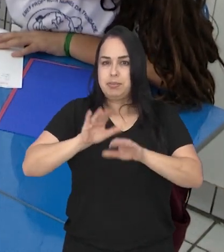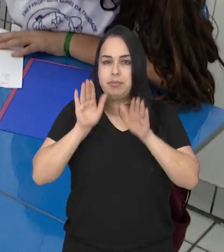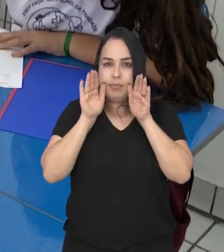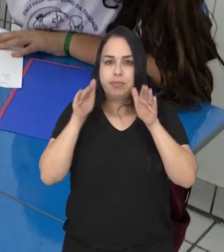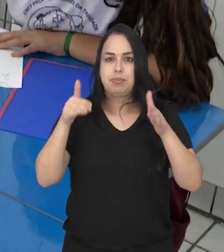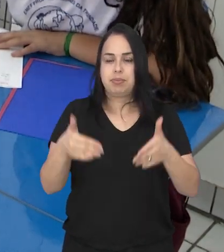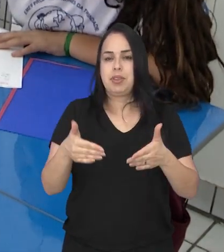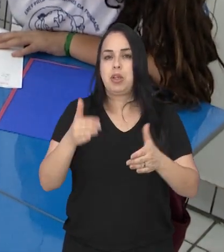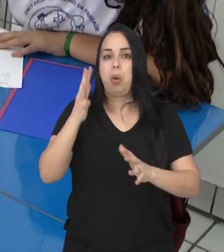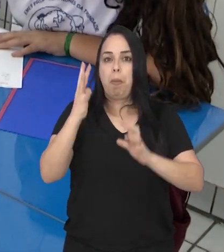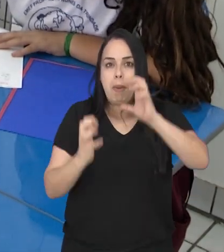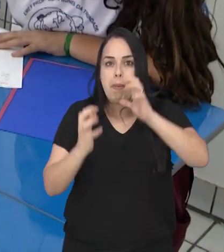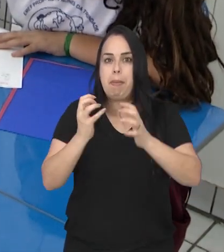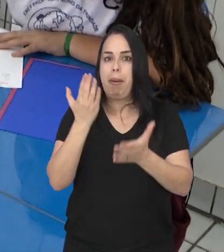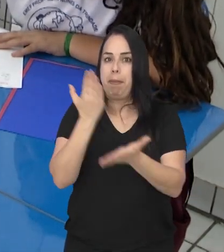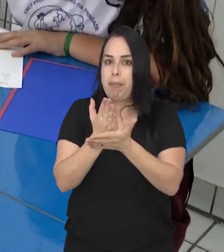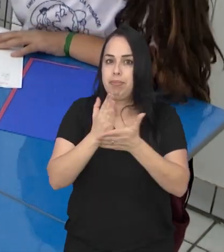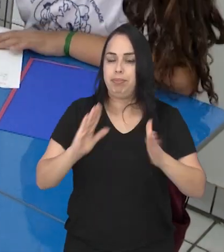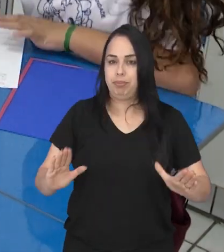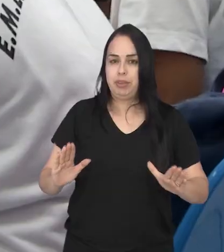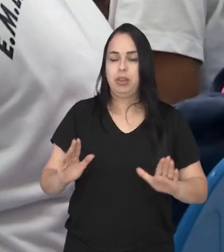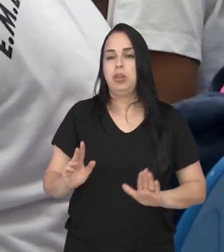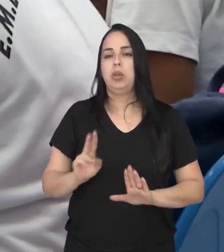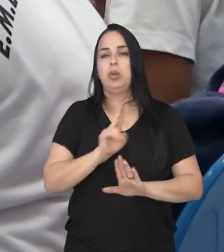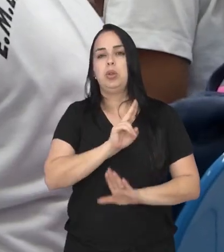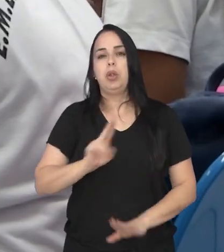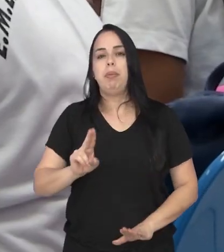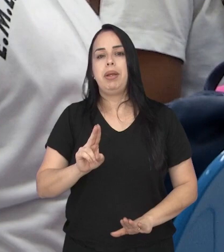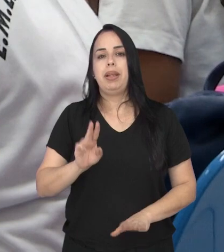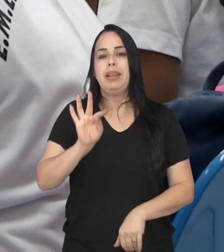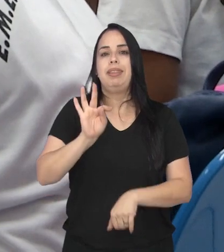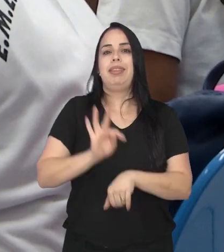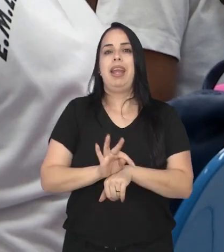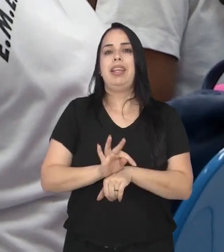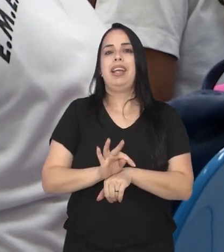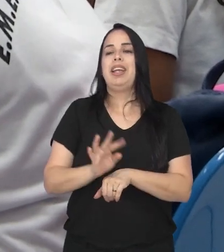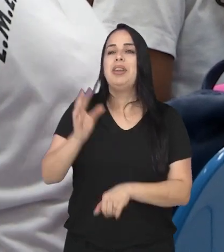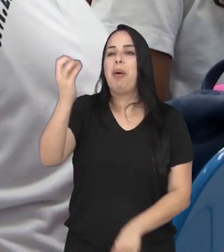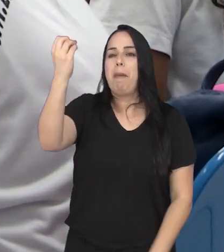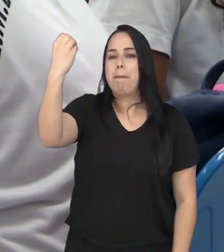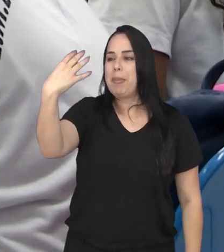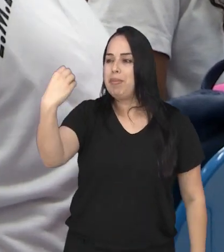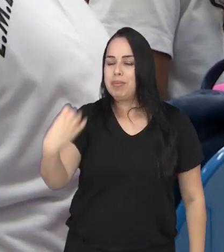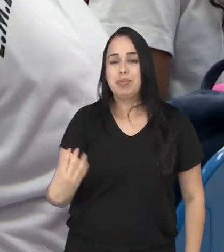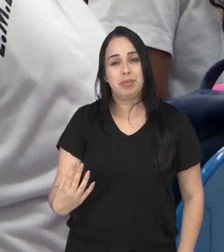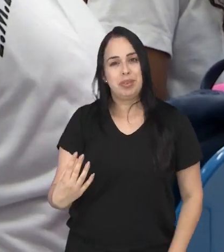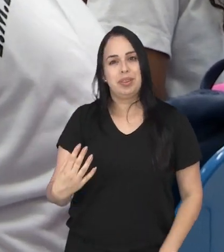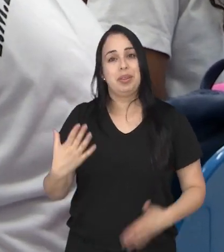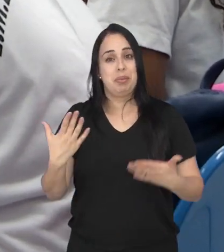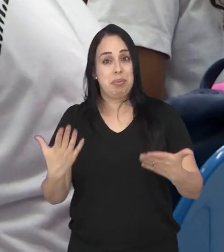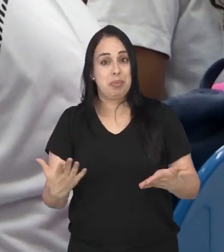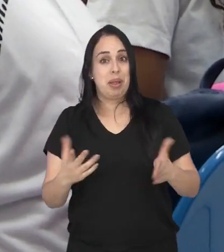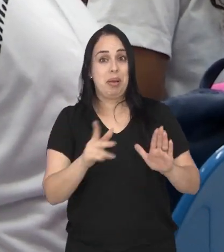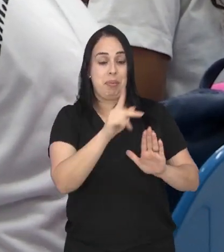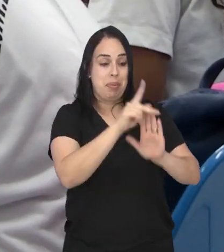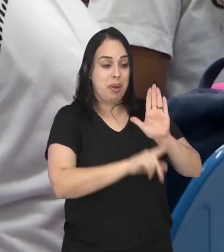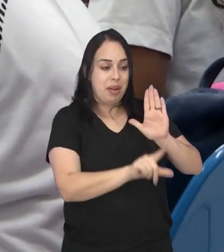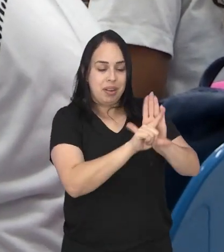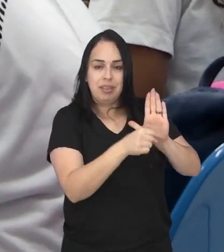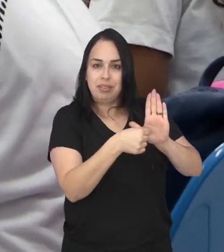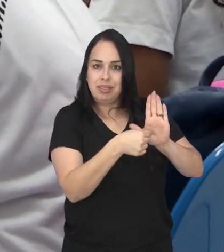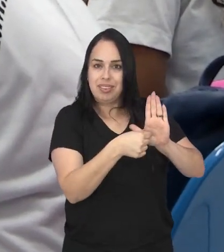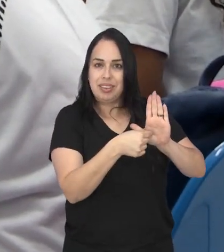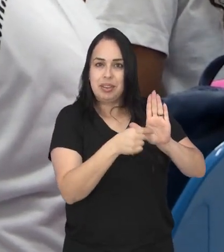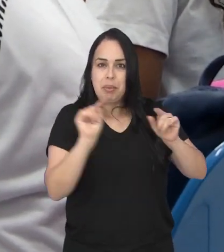voltado para a resolução de conflitos nas escolas. Ele é chamado de Técnica do Semáforo. Para atender à nova lei, o programa será